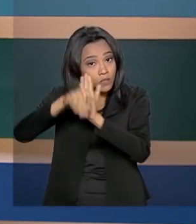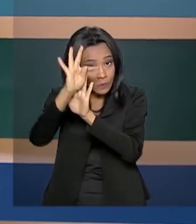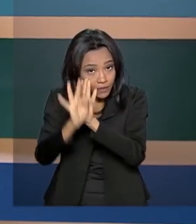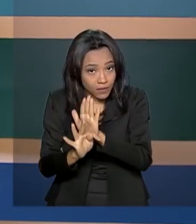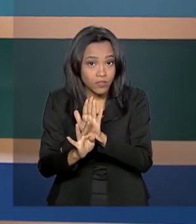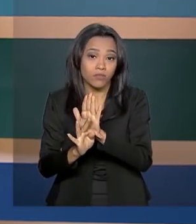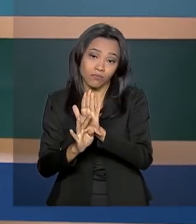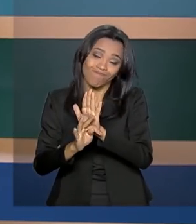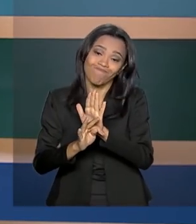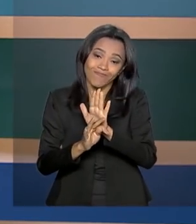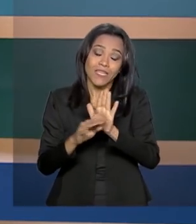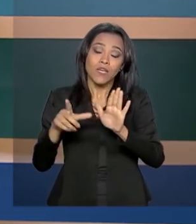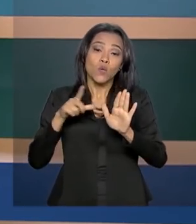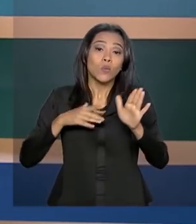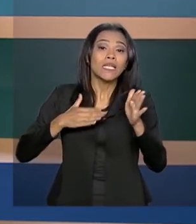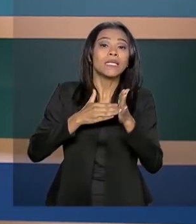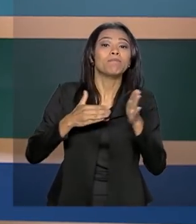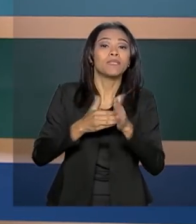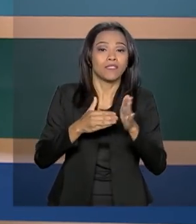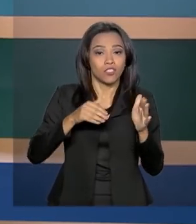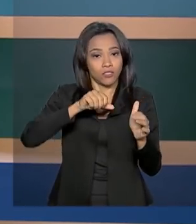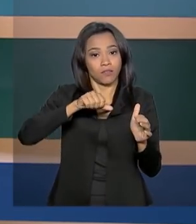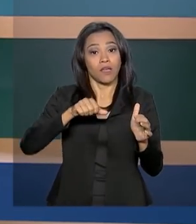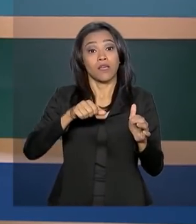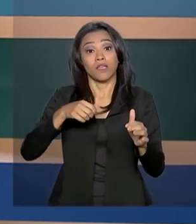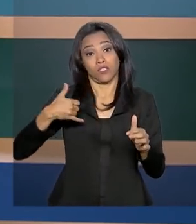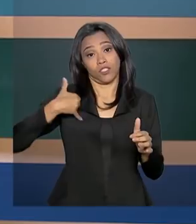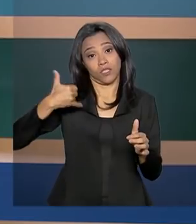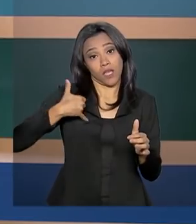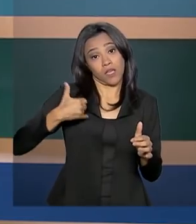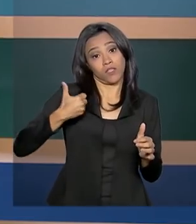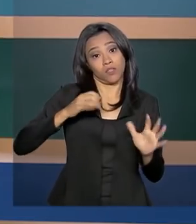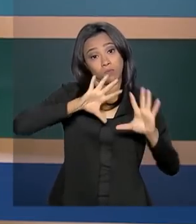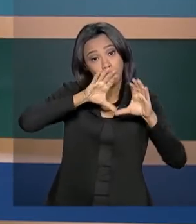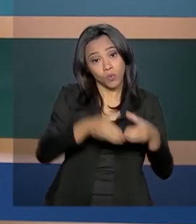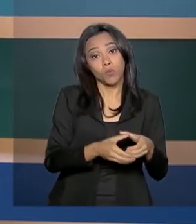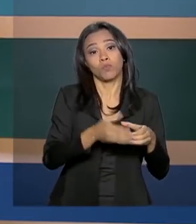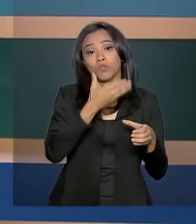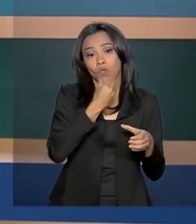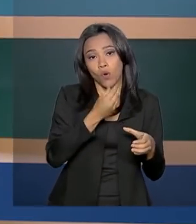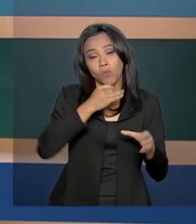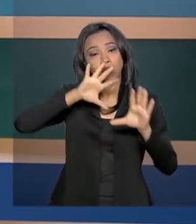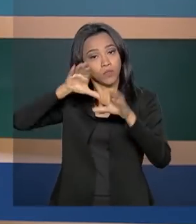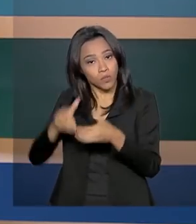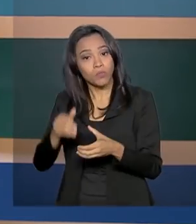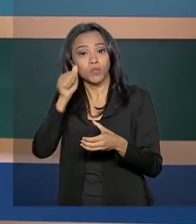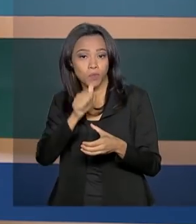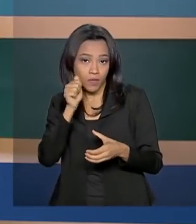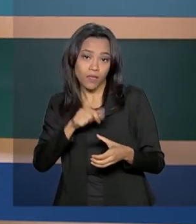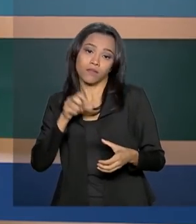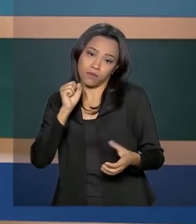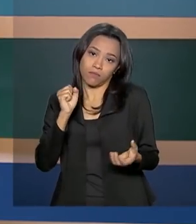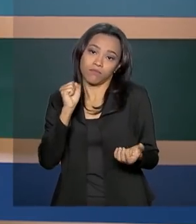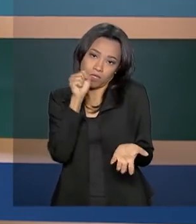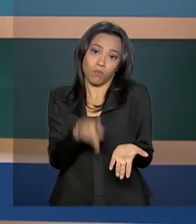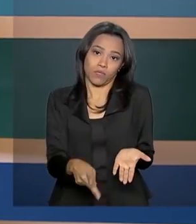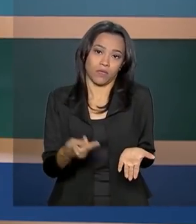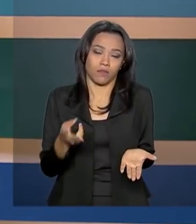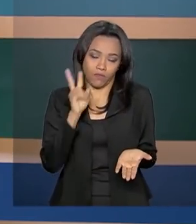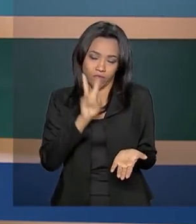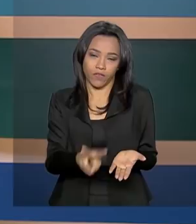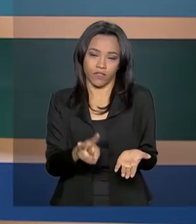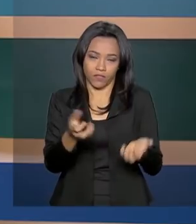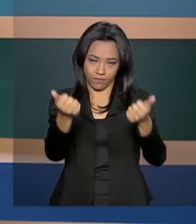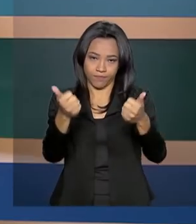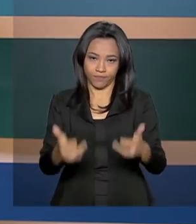altera o limite de idade mínima para que homens e mulheres se aposentem. Veja